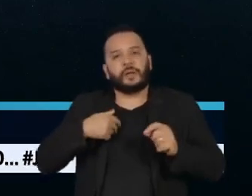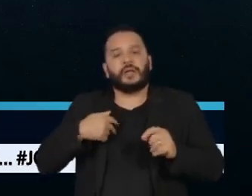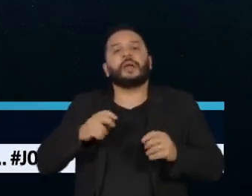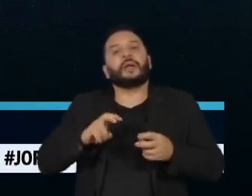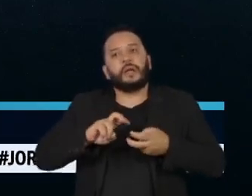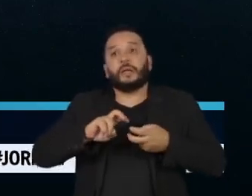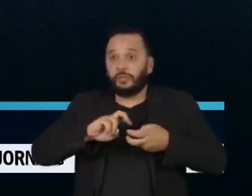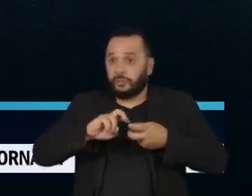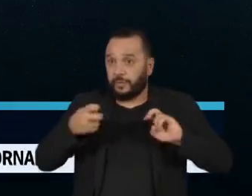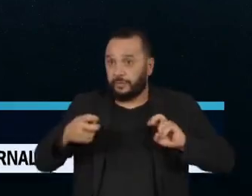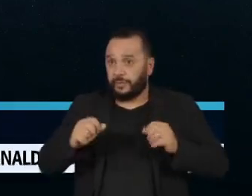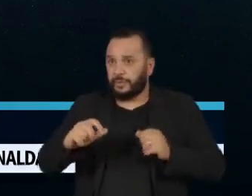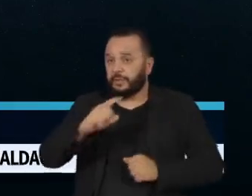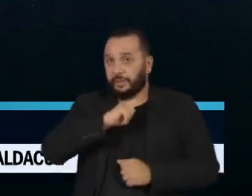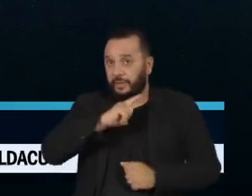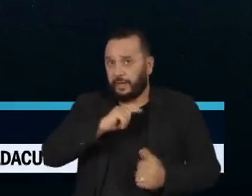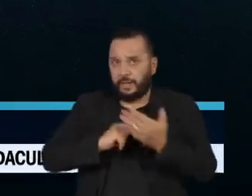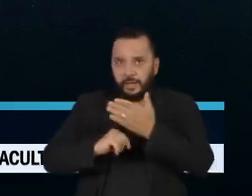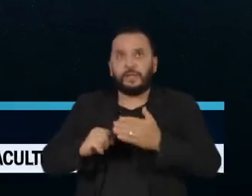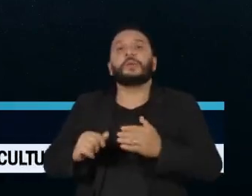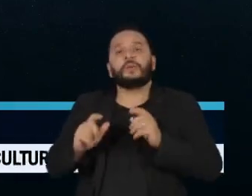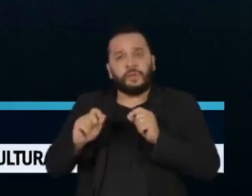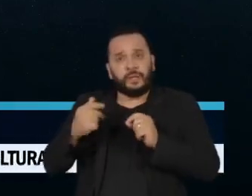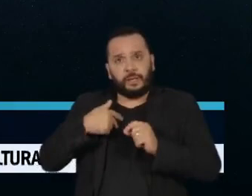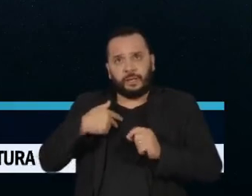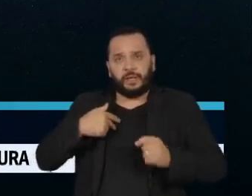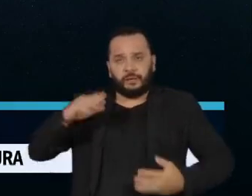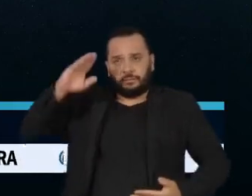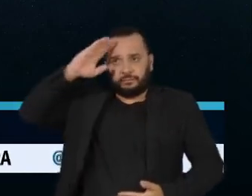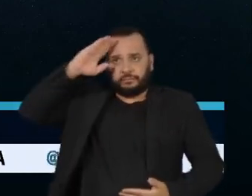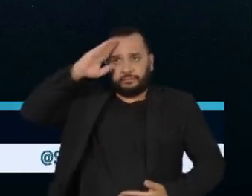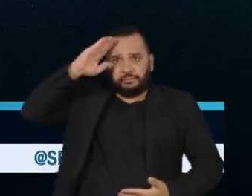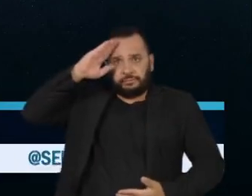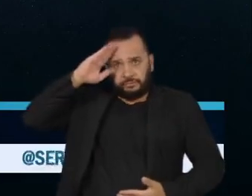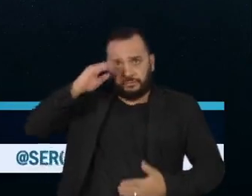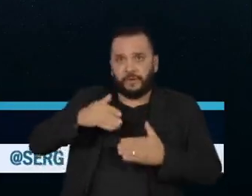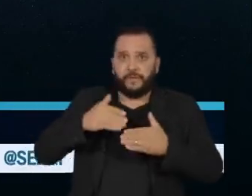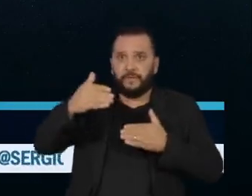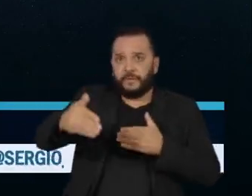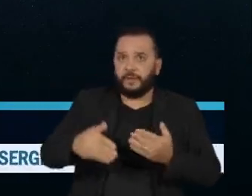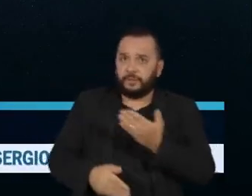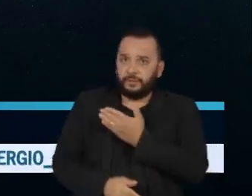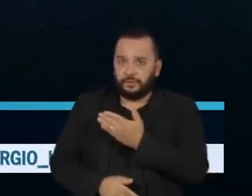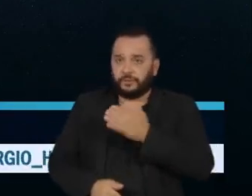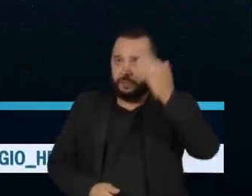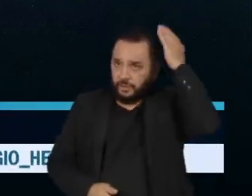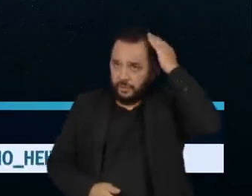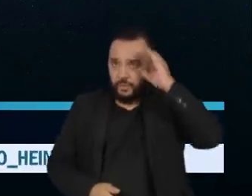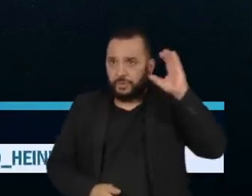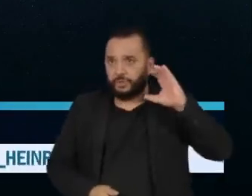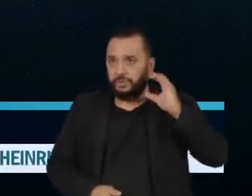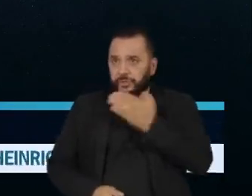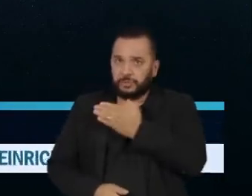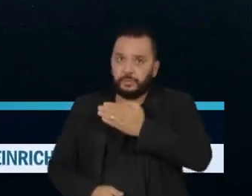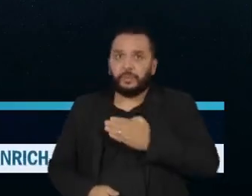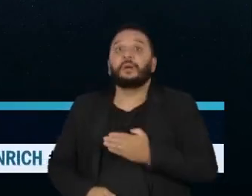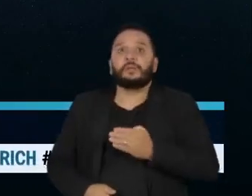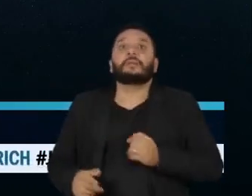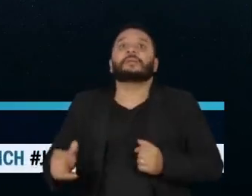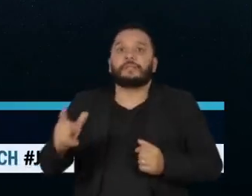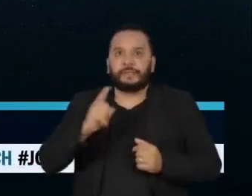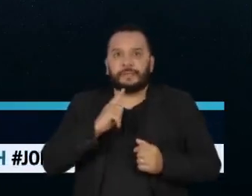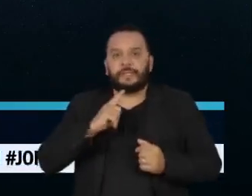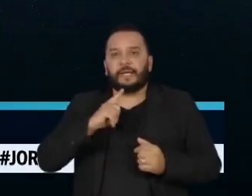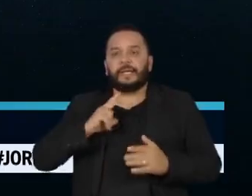formou ao lado do 62º Batalhão de Infantaria do Exército. Em Curitiba, bolsonaristas montaram